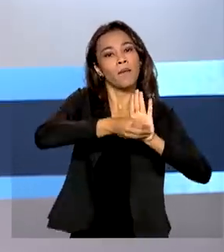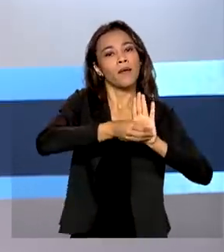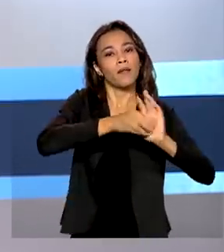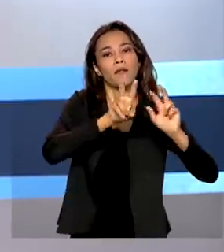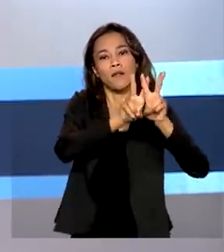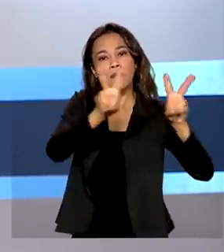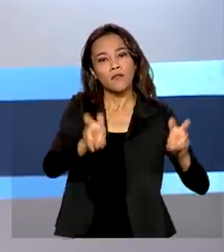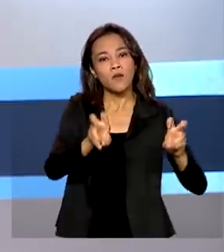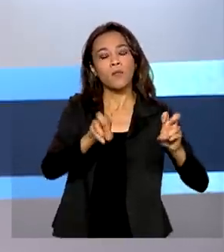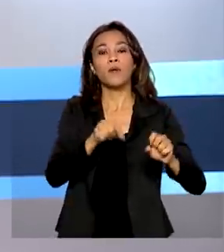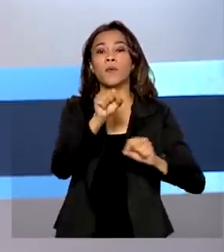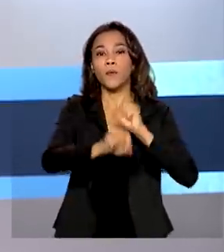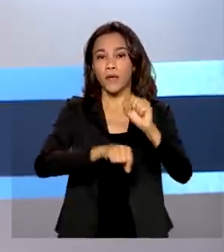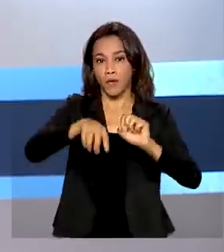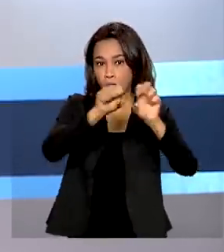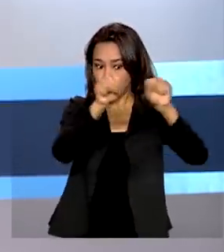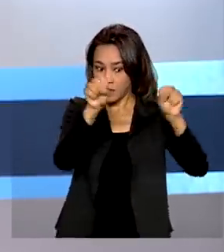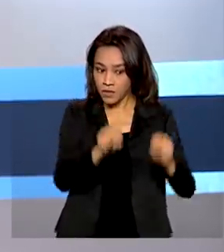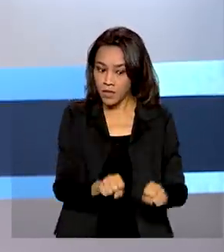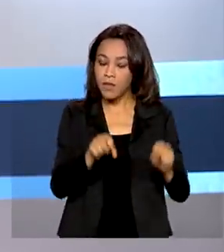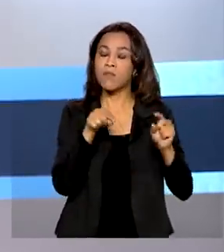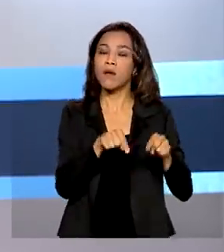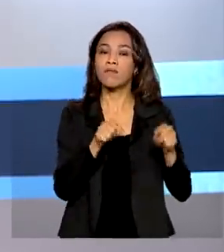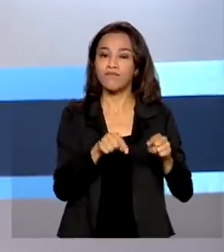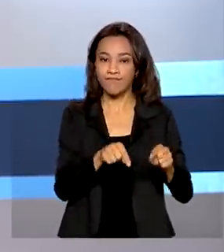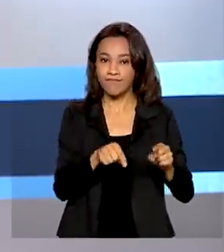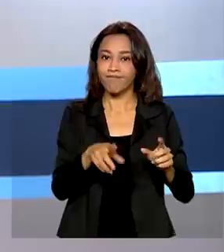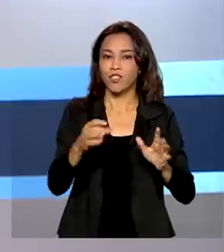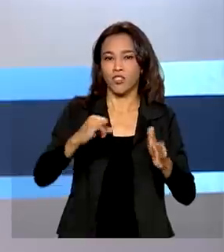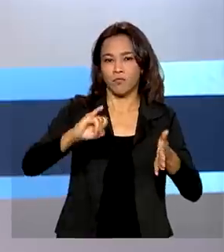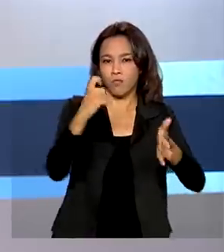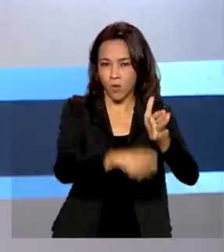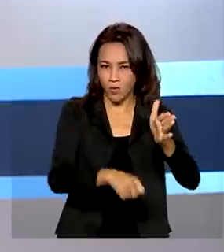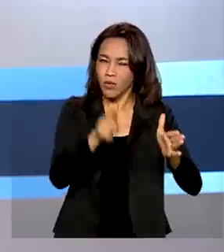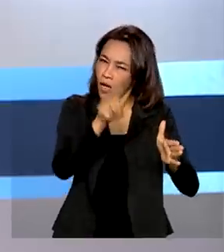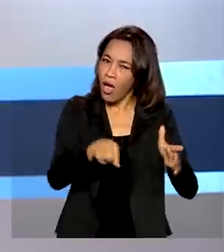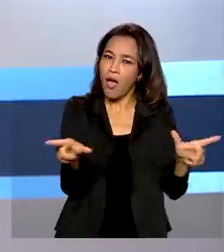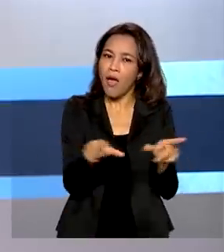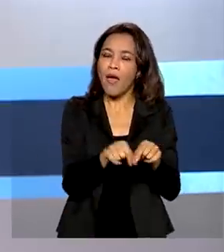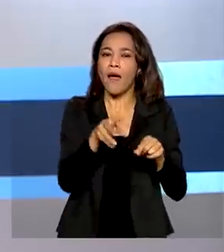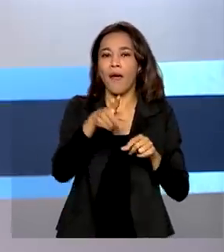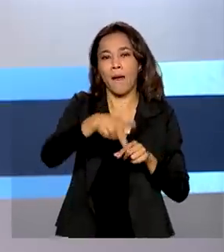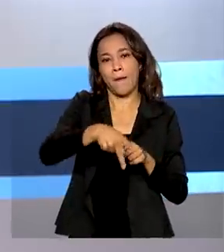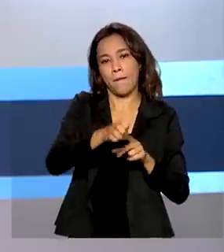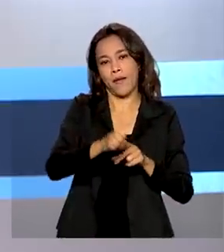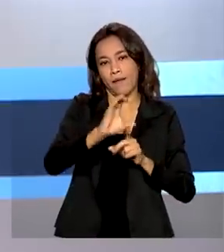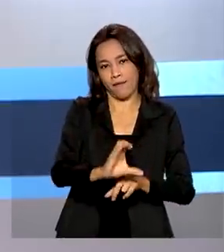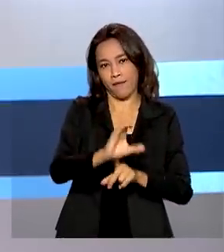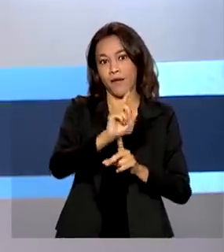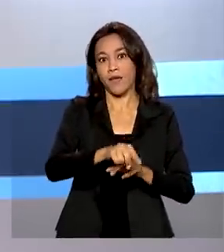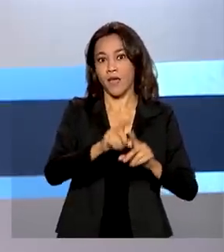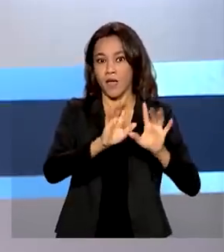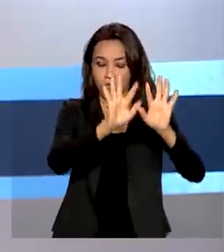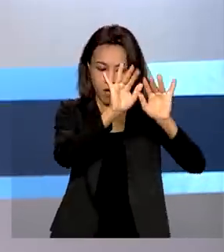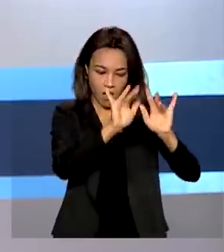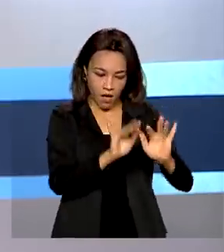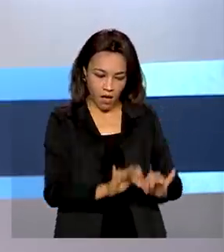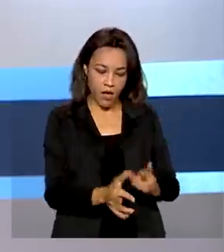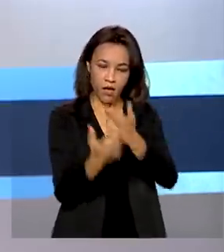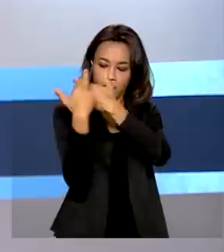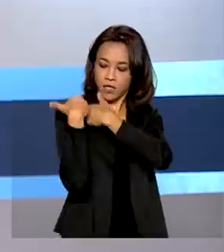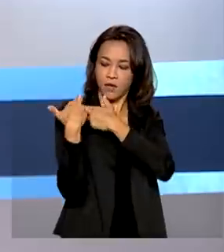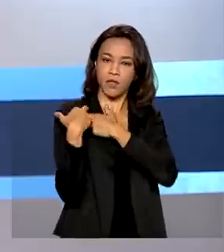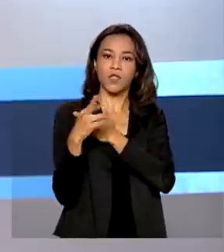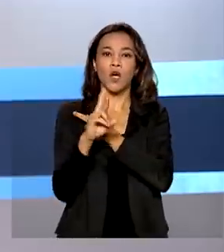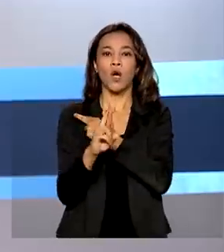do Sistema Tributário Nacional, a PEC 110 de 2019. O relatório final da proposta, que é de autoria do senador Roberto